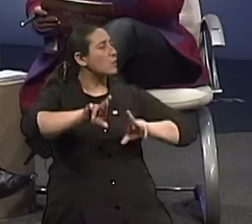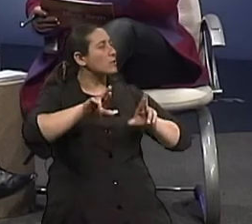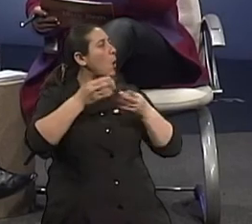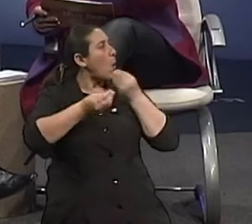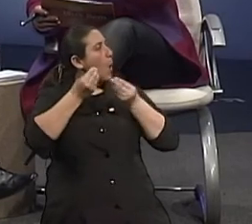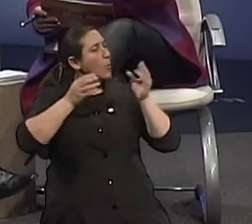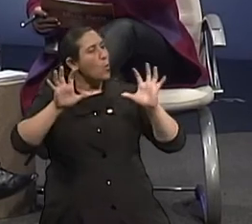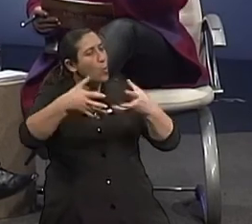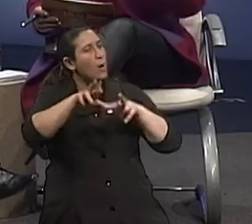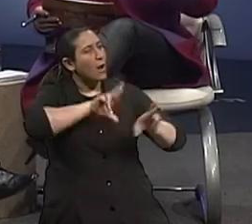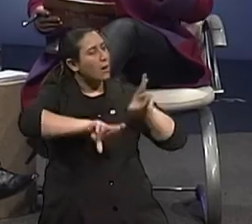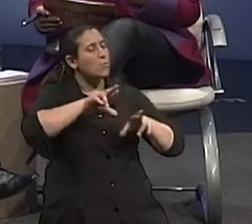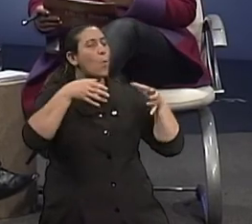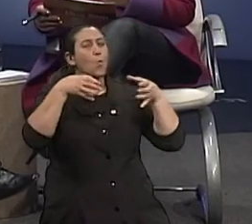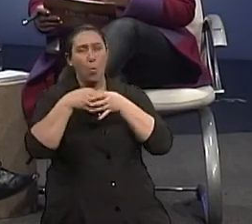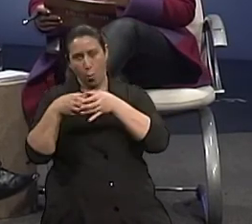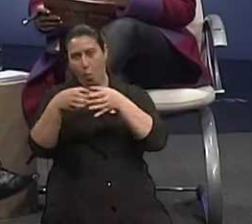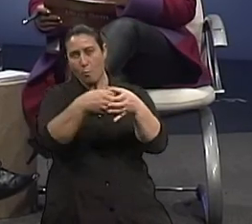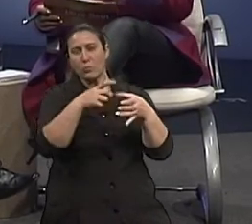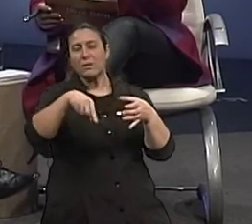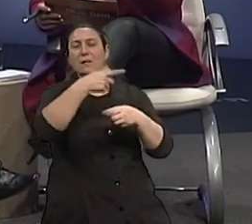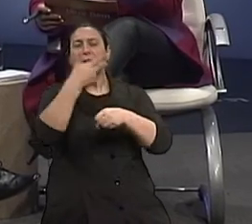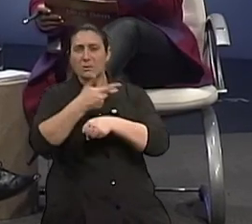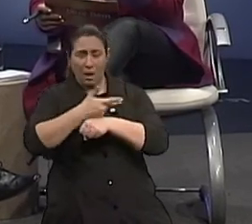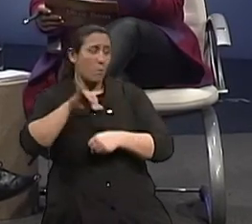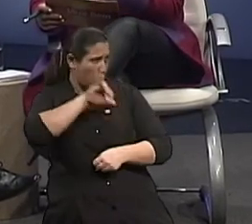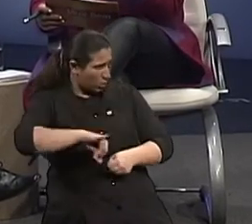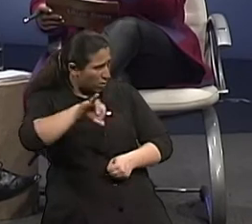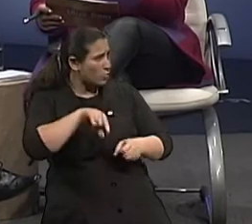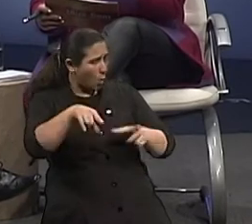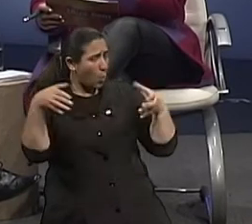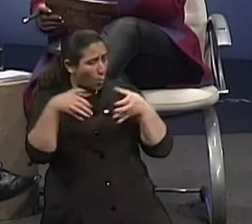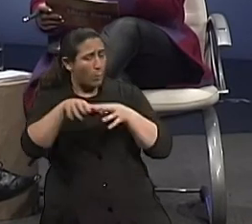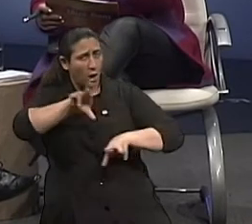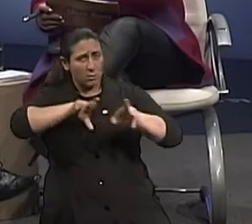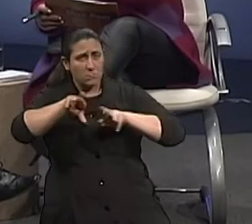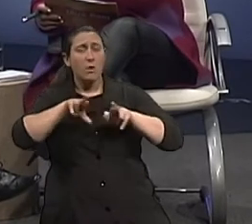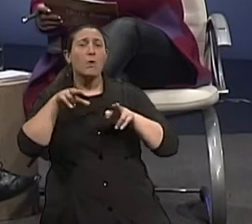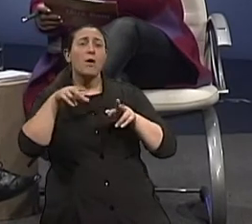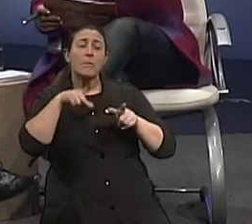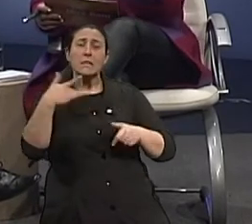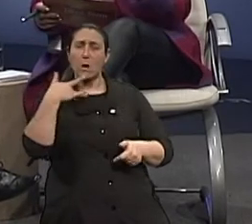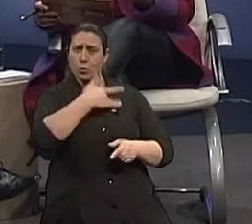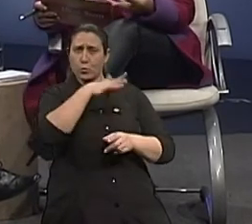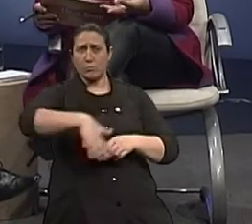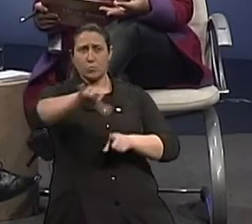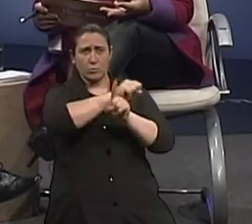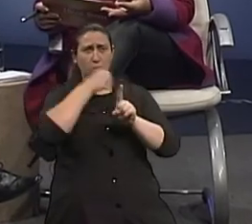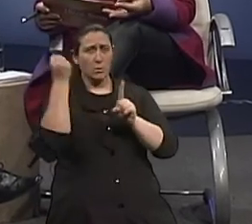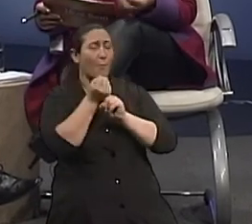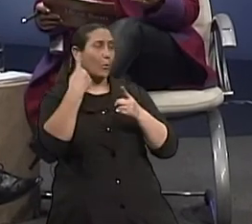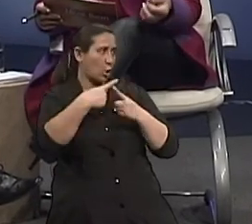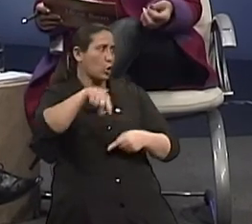-relações, a questão dos grupos para os idosos, a importância disso para esta saúde social, porque a gente trabalha com